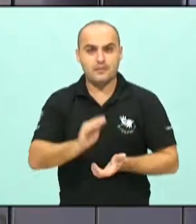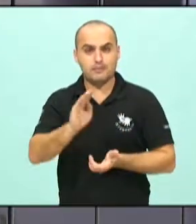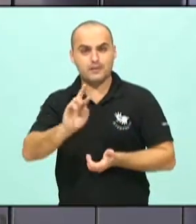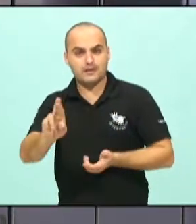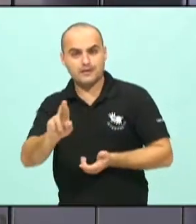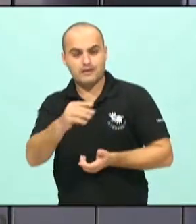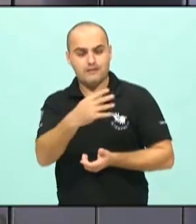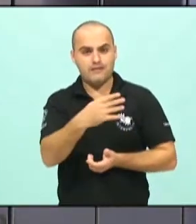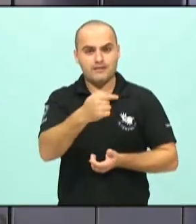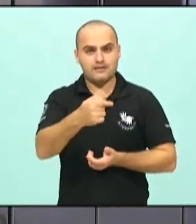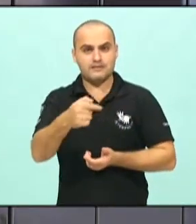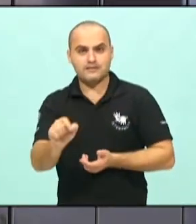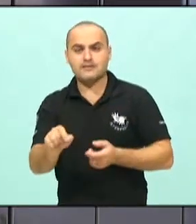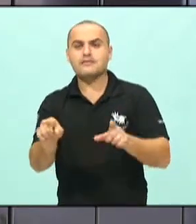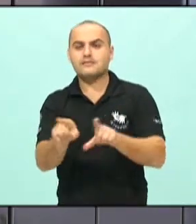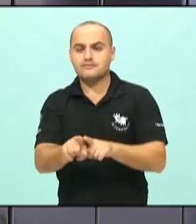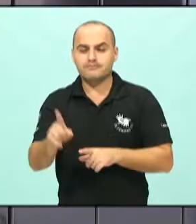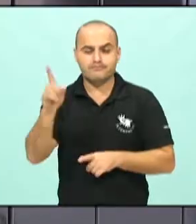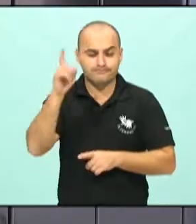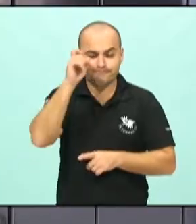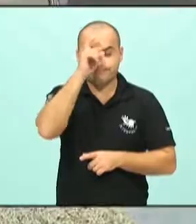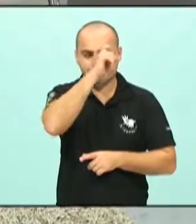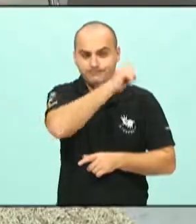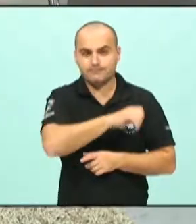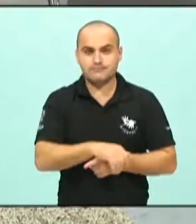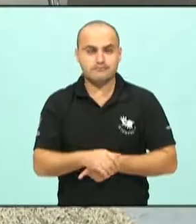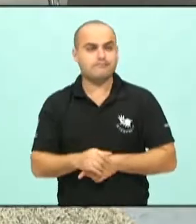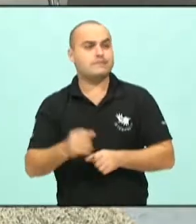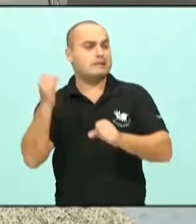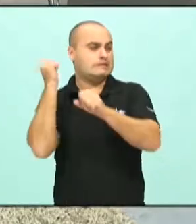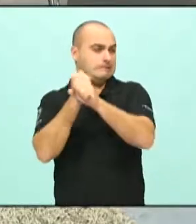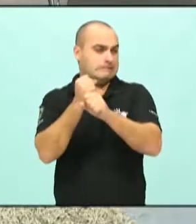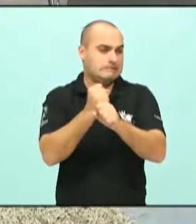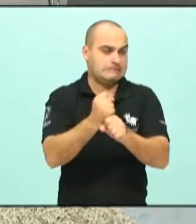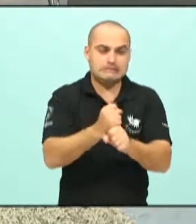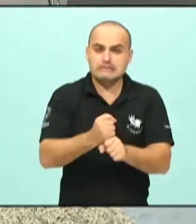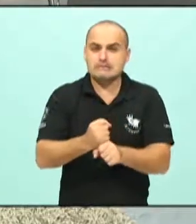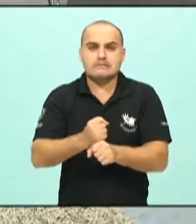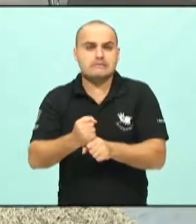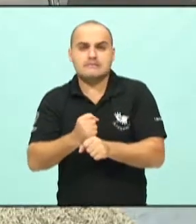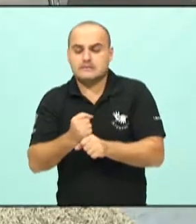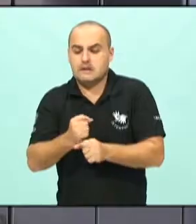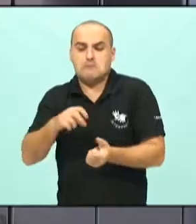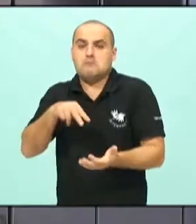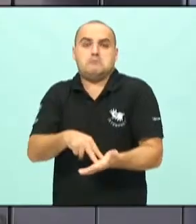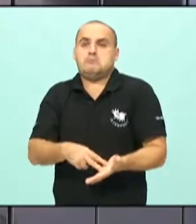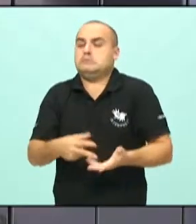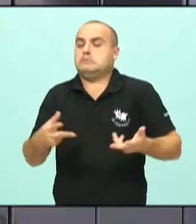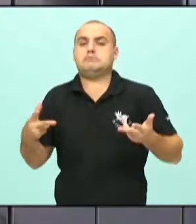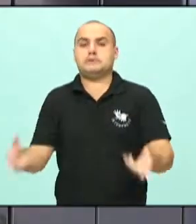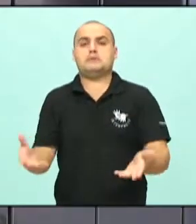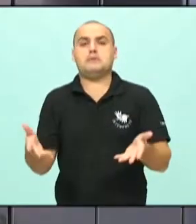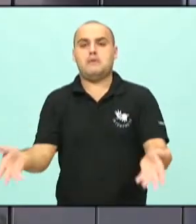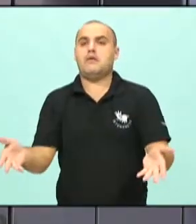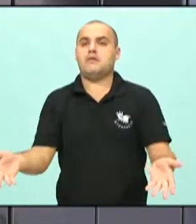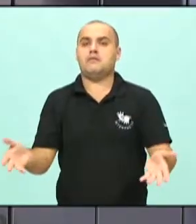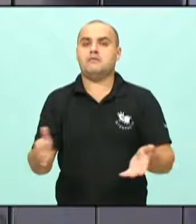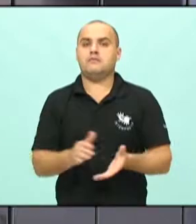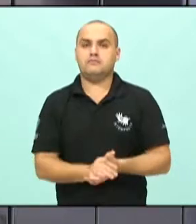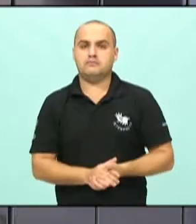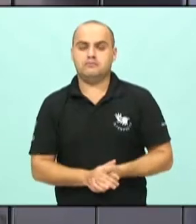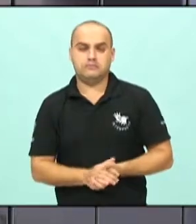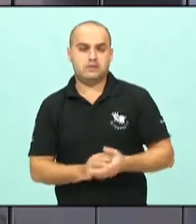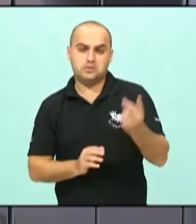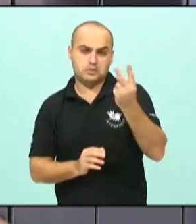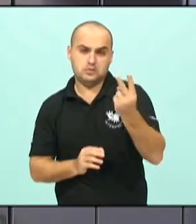aqui, ligando o navegante. Anos e anos. Anos e anos e não sai do lugar. Isso é para citar uns dois